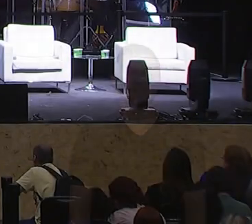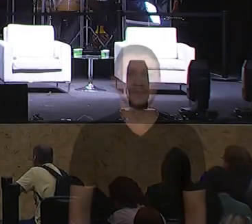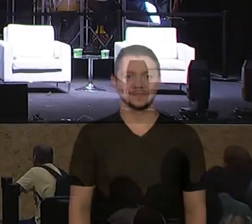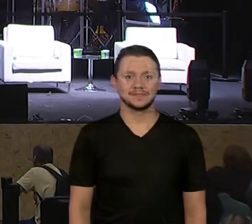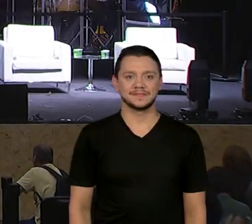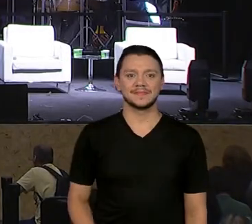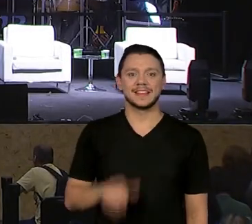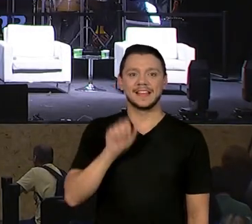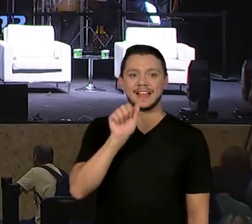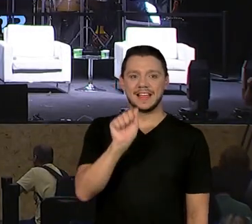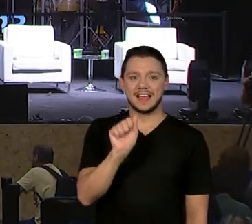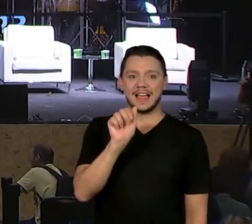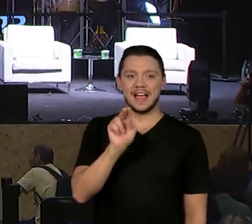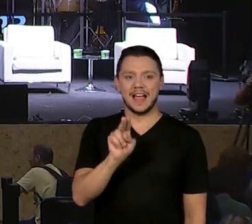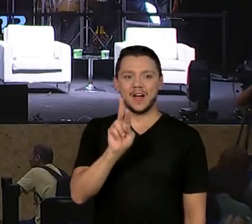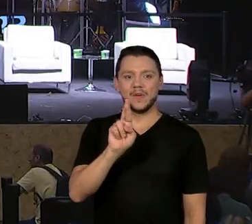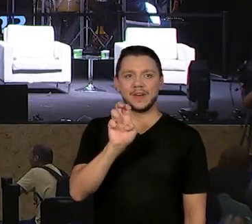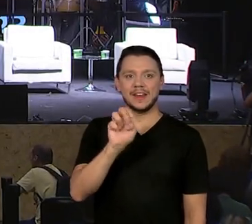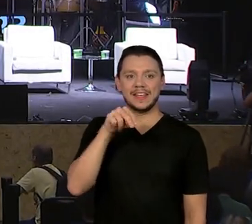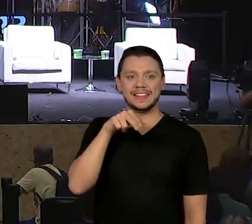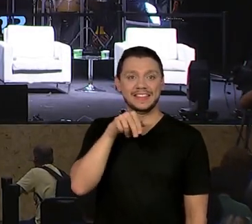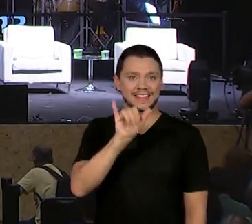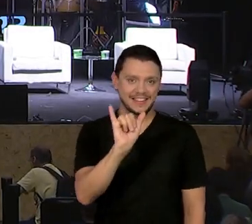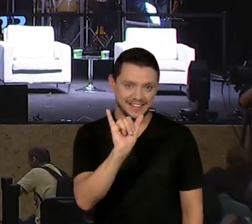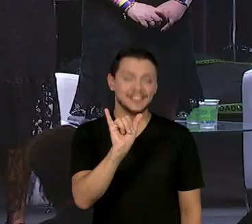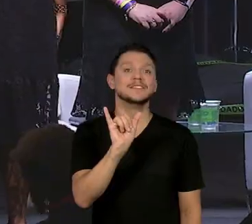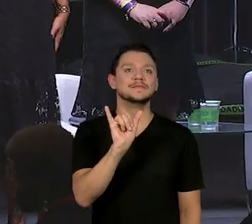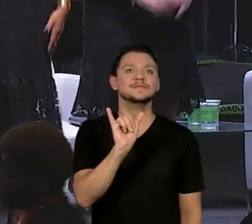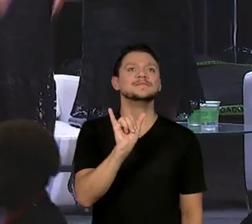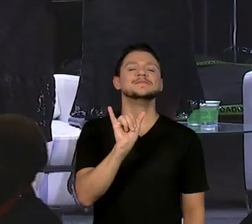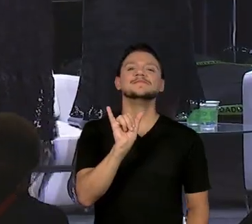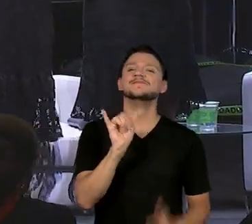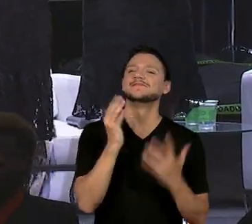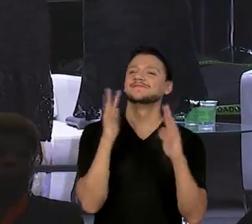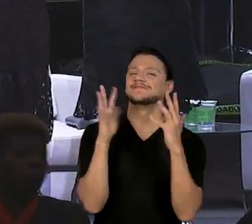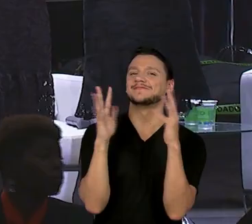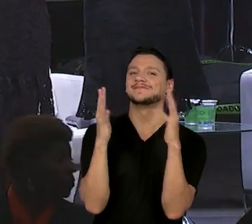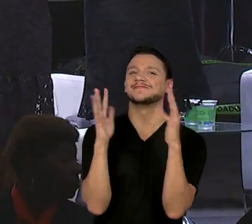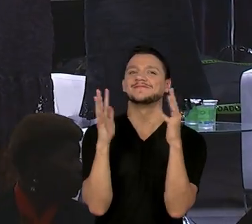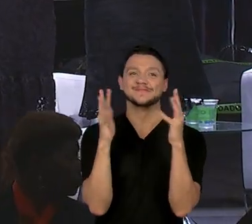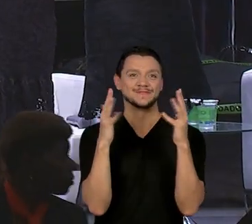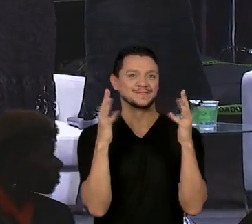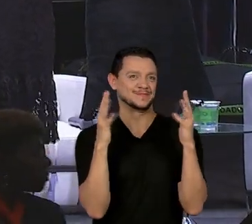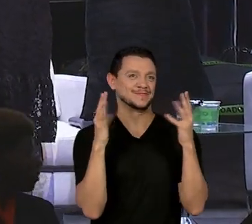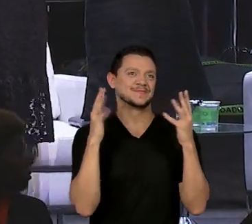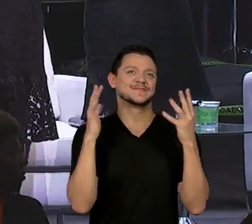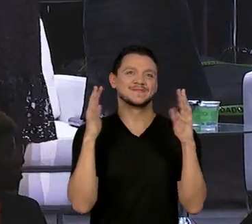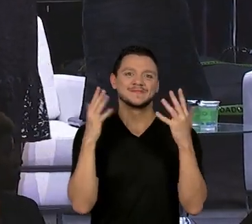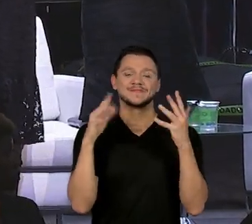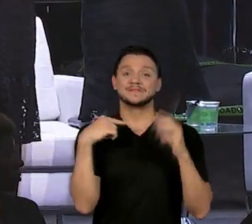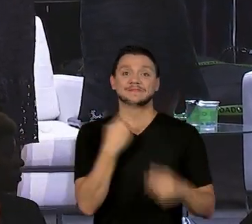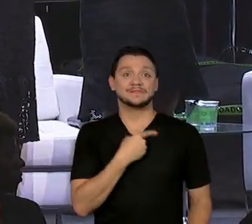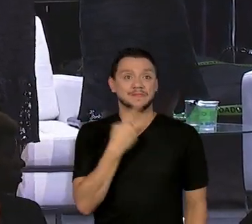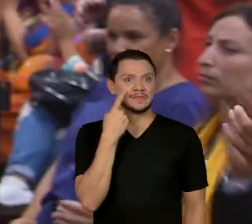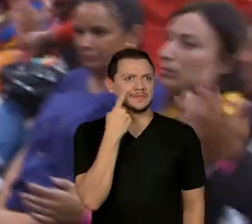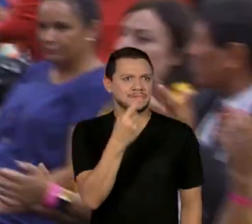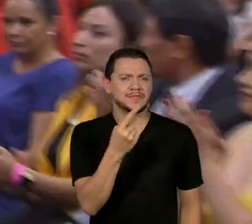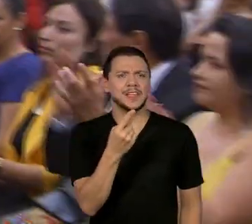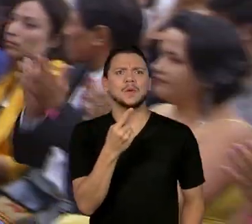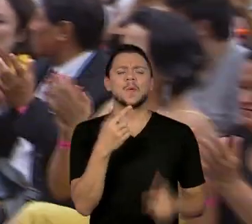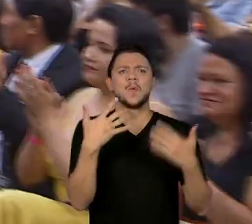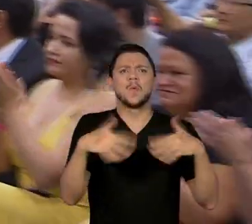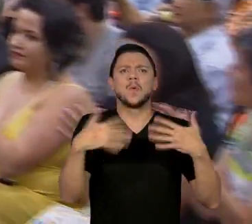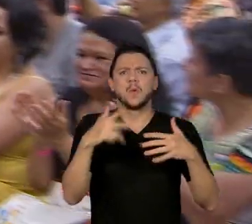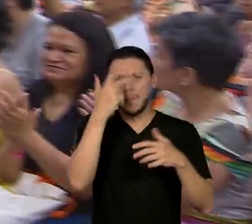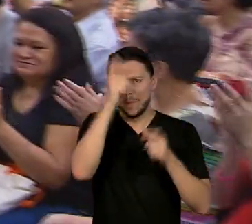Aureni Cristina Pereira Silva Rochael. Agora a gente vê no complexo lotado aí, nessa